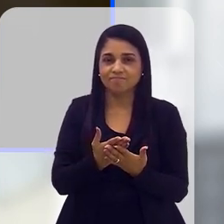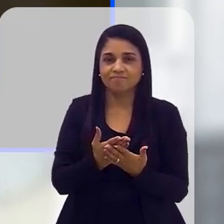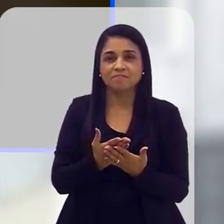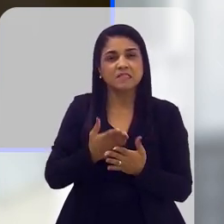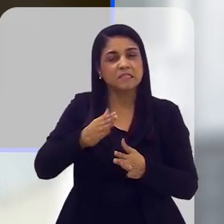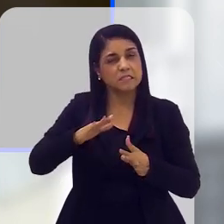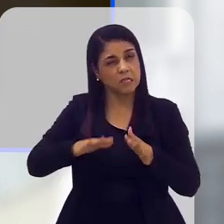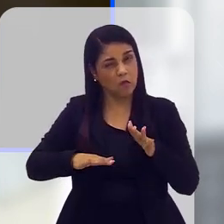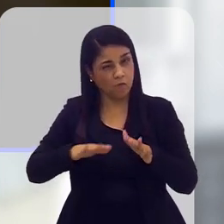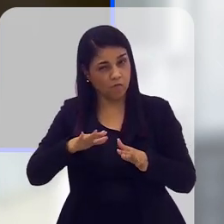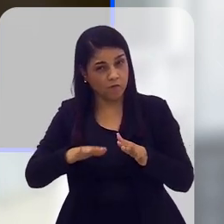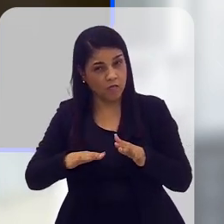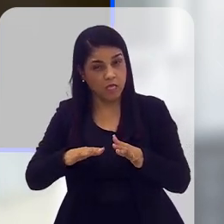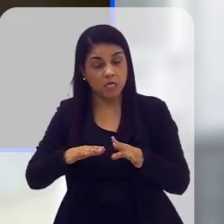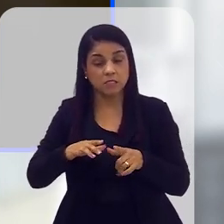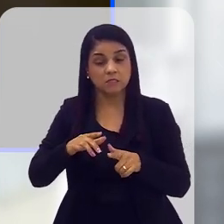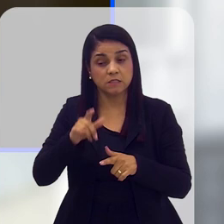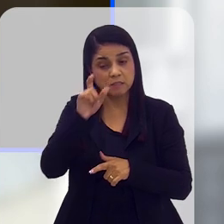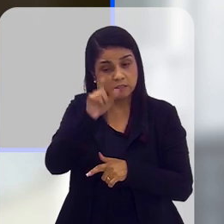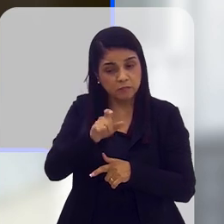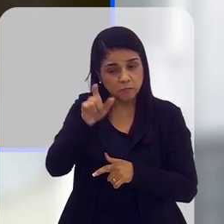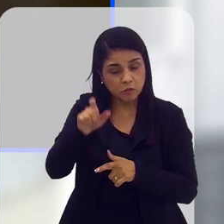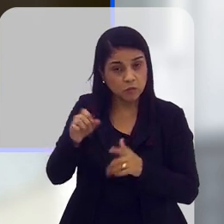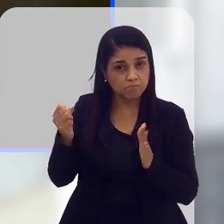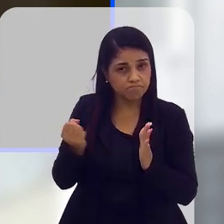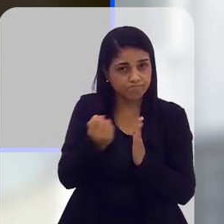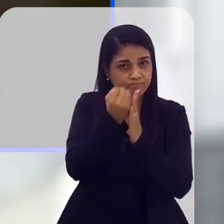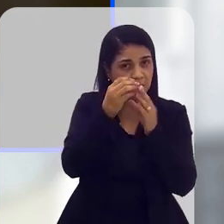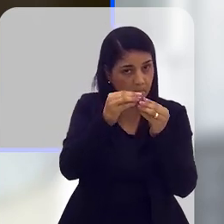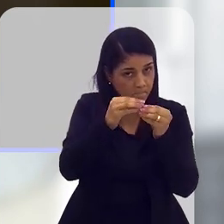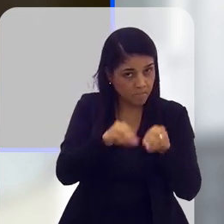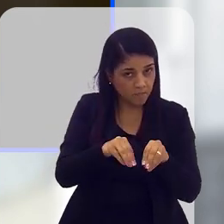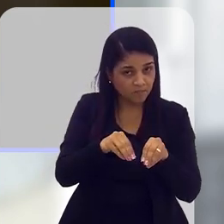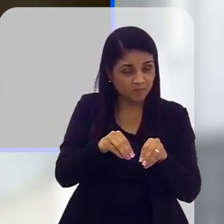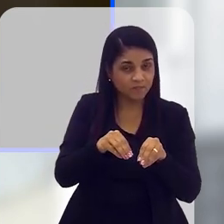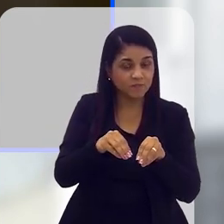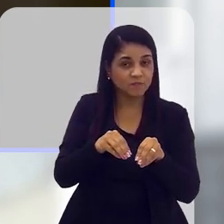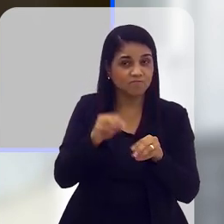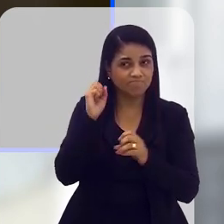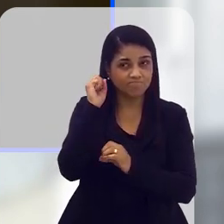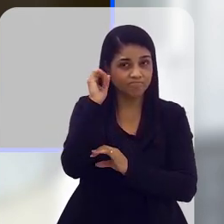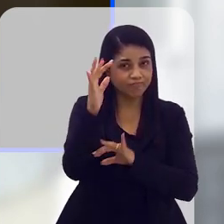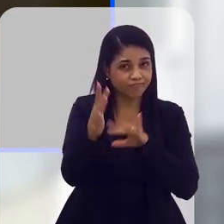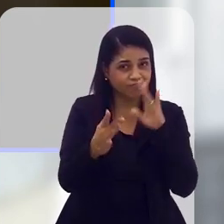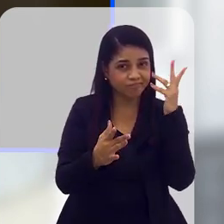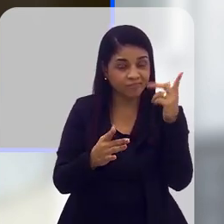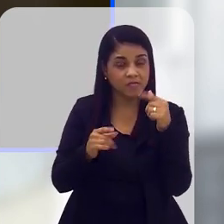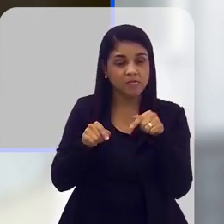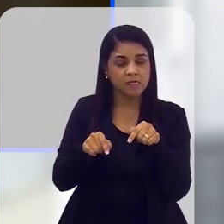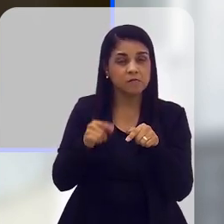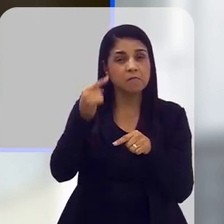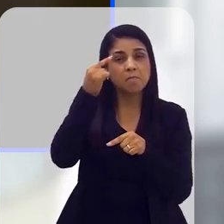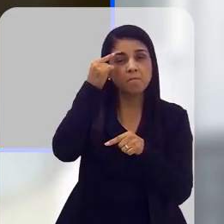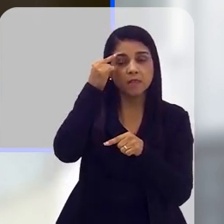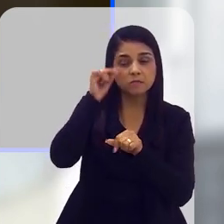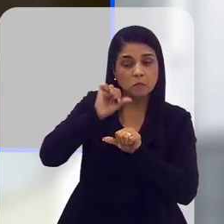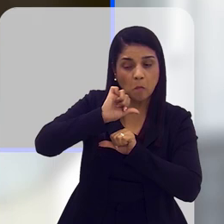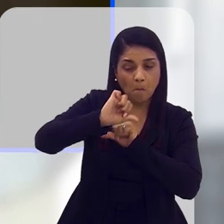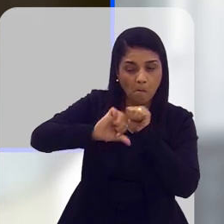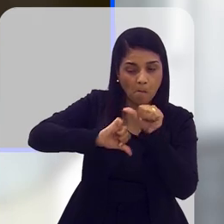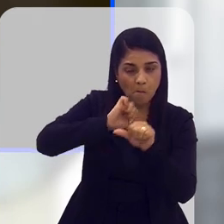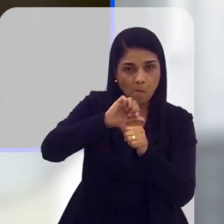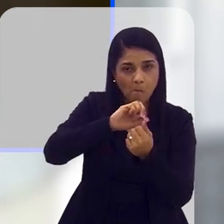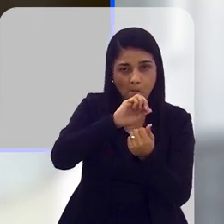talvez essas pessoas que estão sendo impactadas diretamente façam alguma coisa